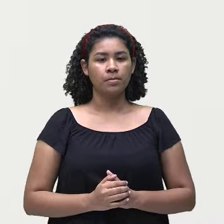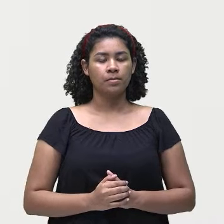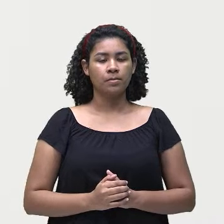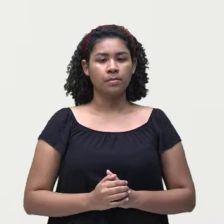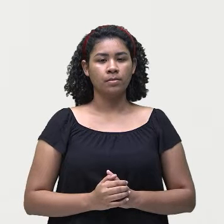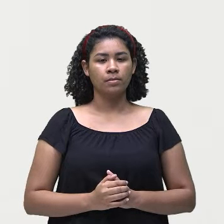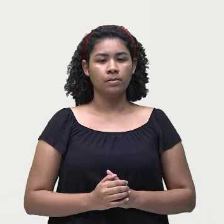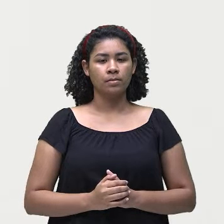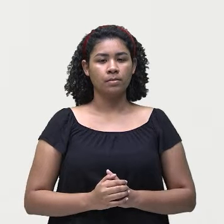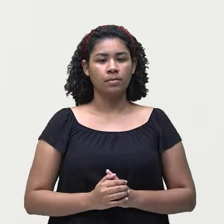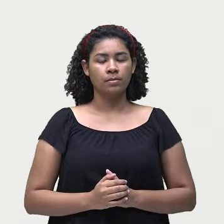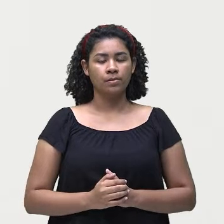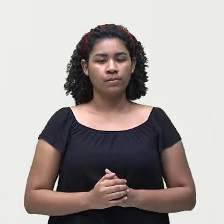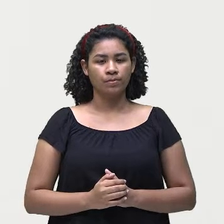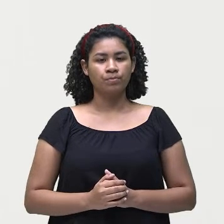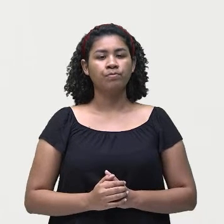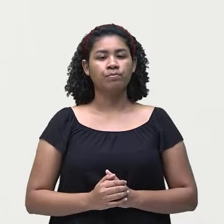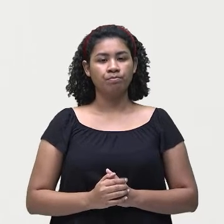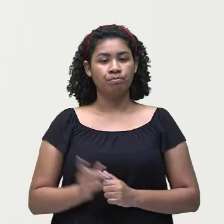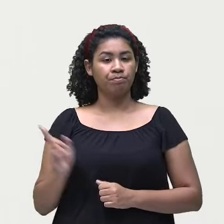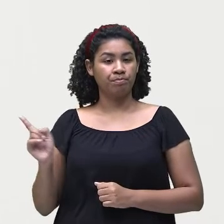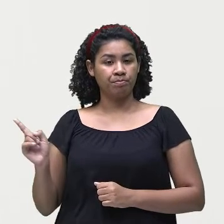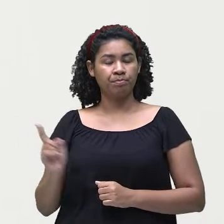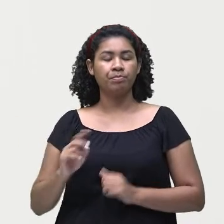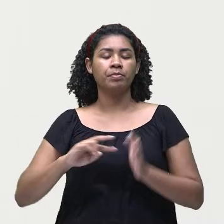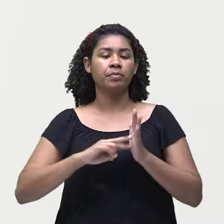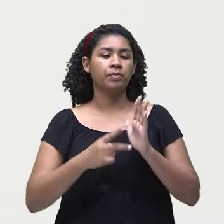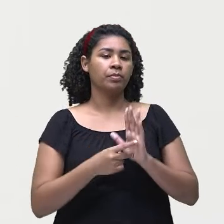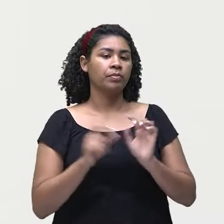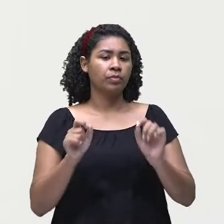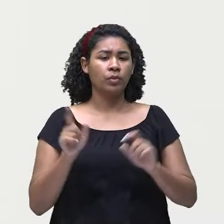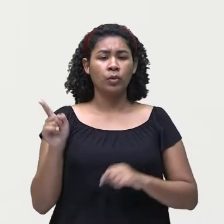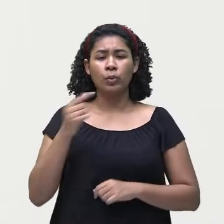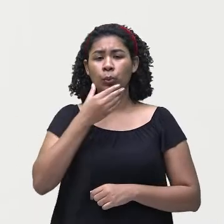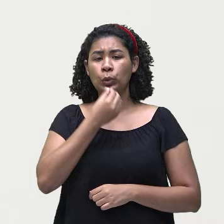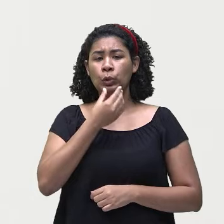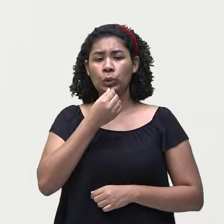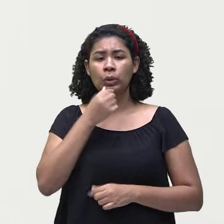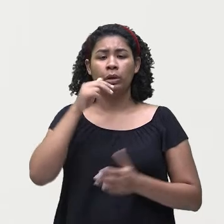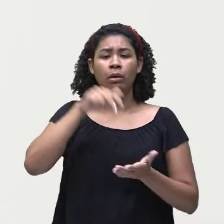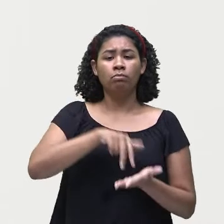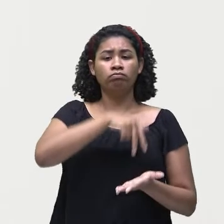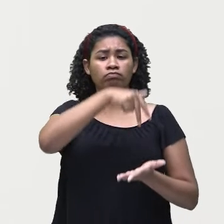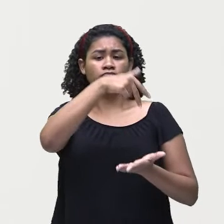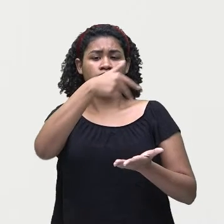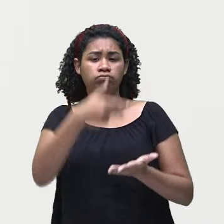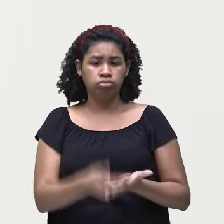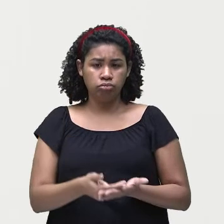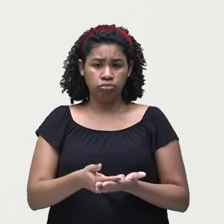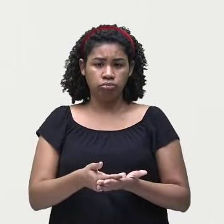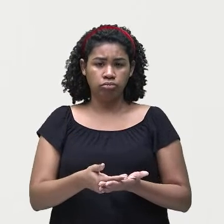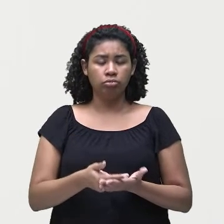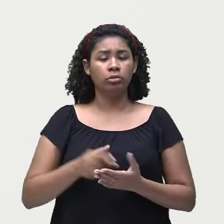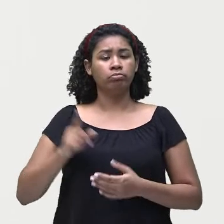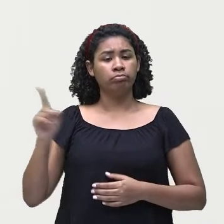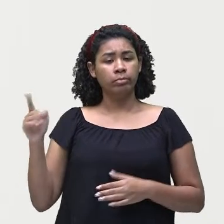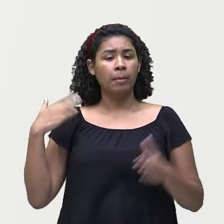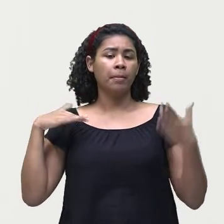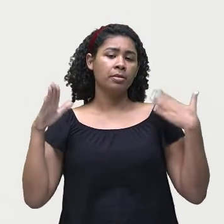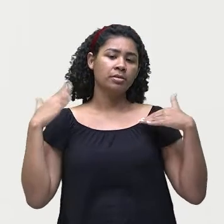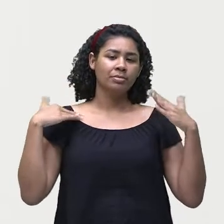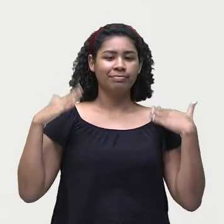at all. Então, eu quero dizer, olha só, ele caiu, olha a expressão dele aí, né? Estava andando aí de